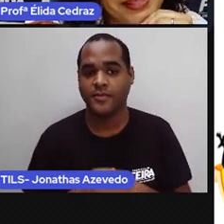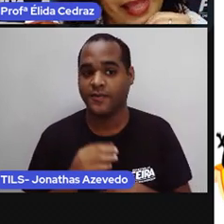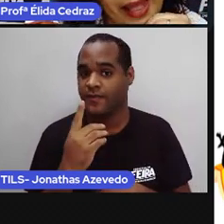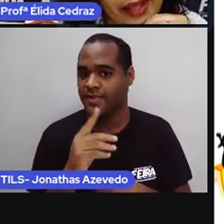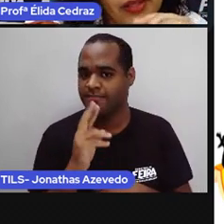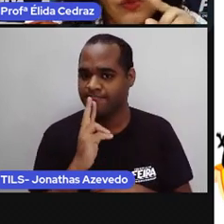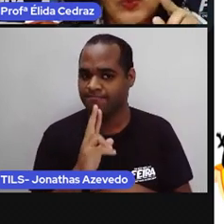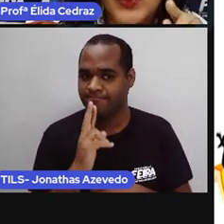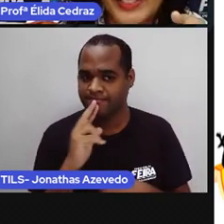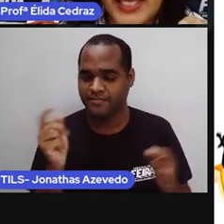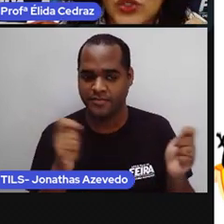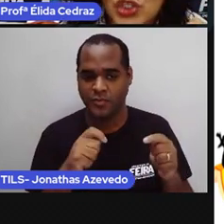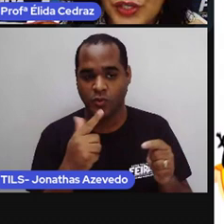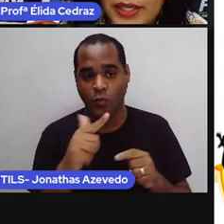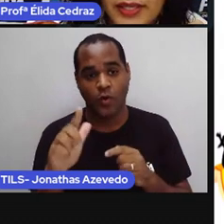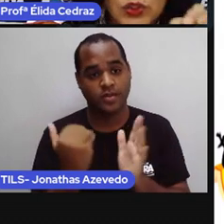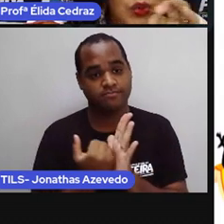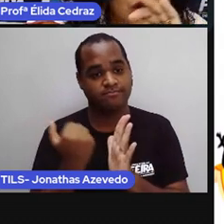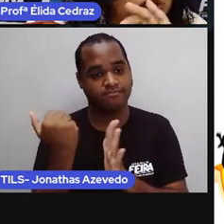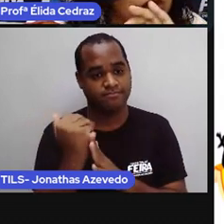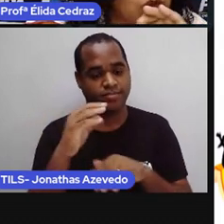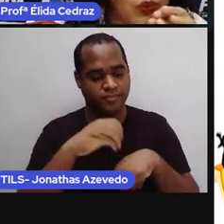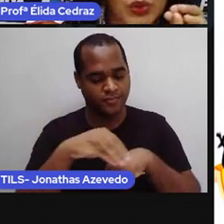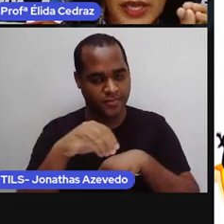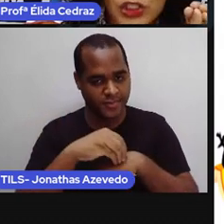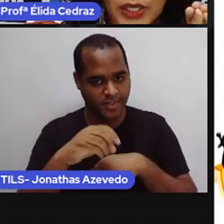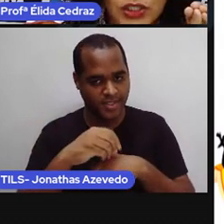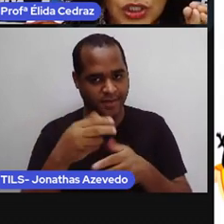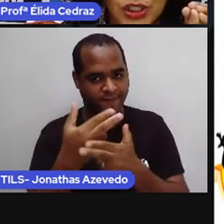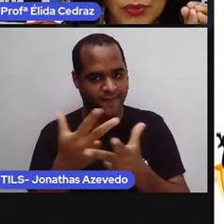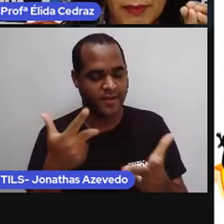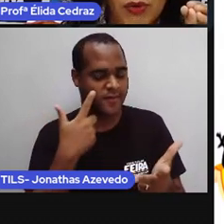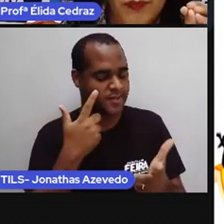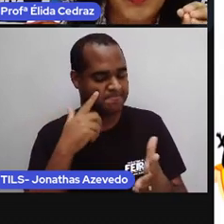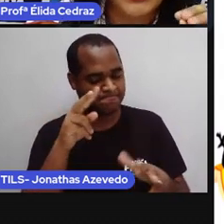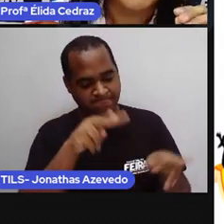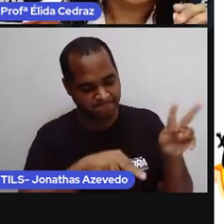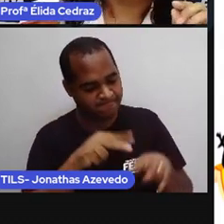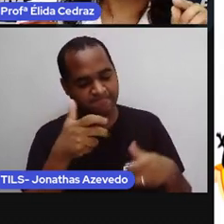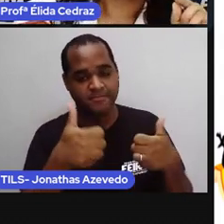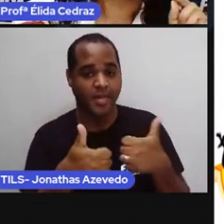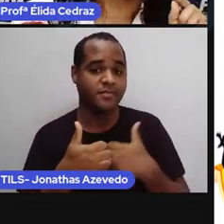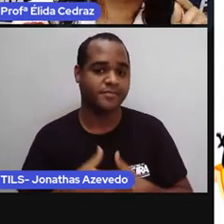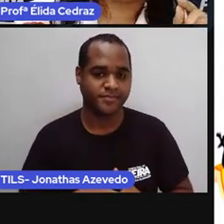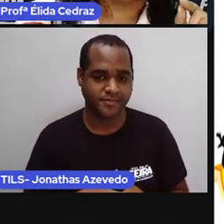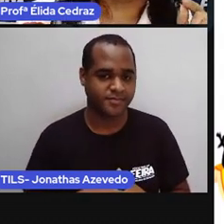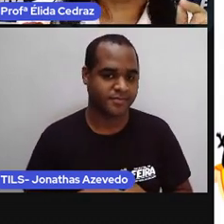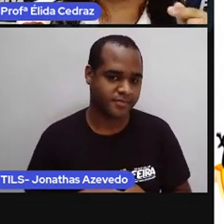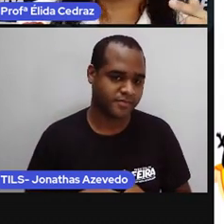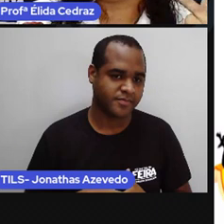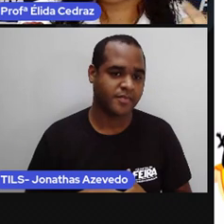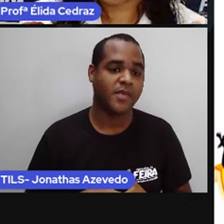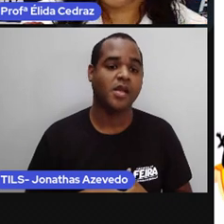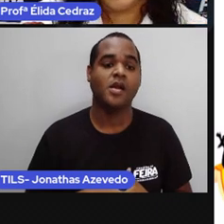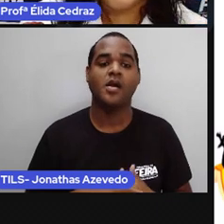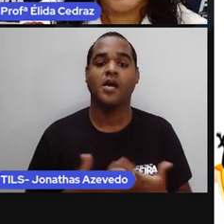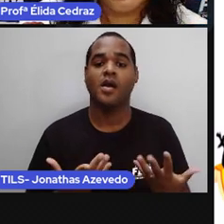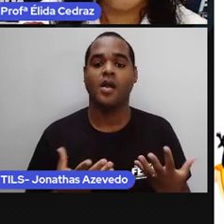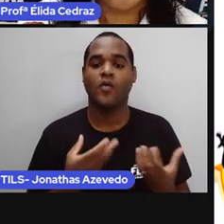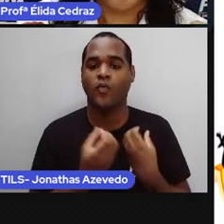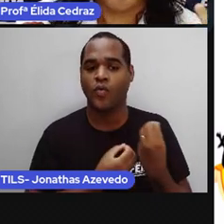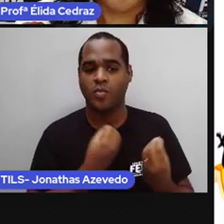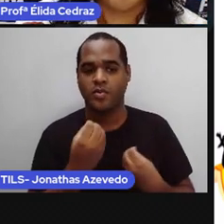complementar no caderno de orientações tem tudo lá direitinho tá bom e você vai fazer no